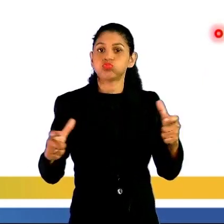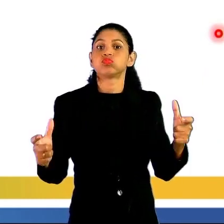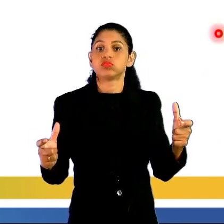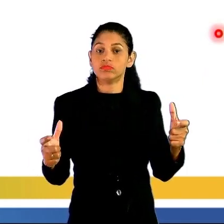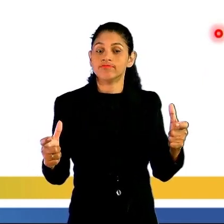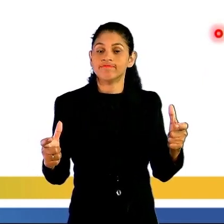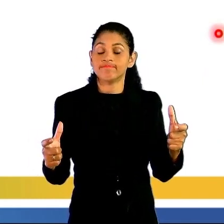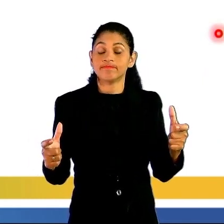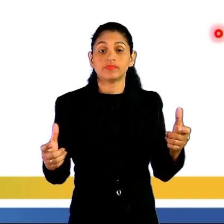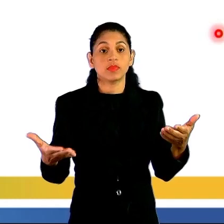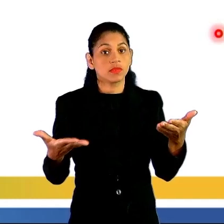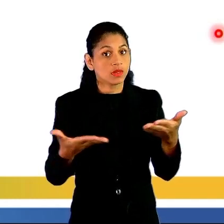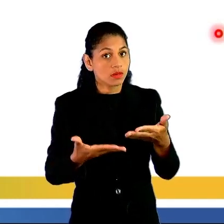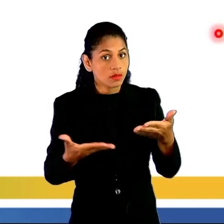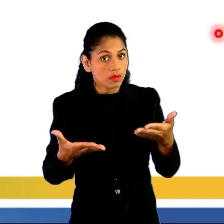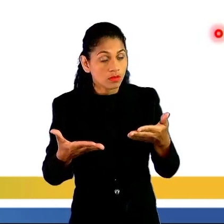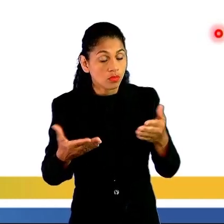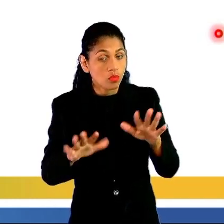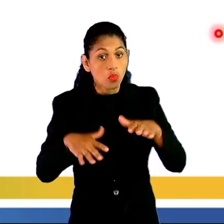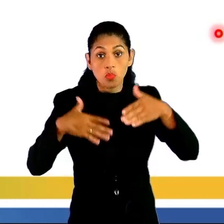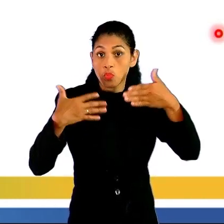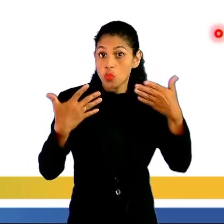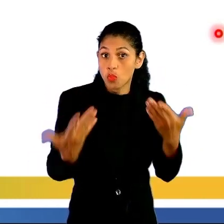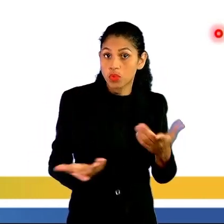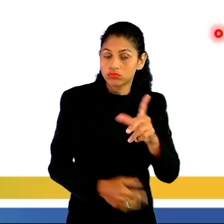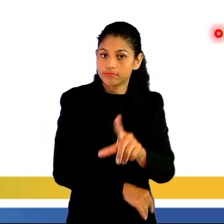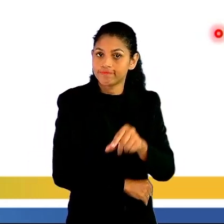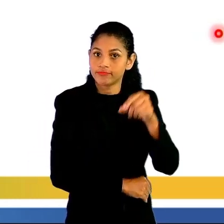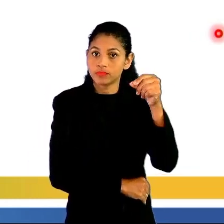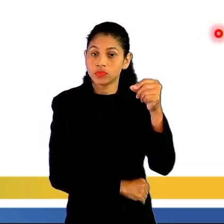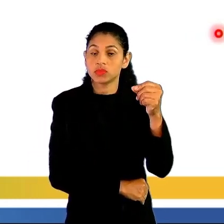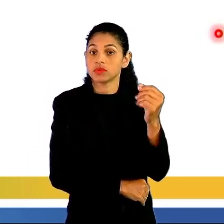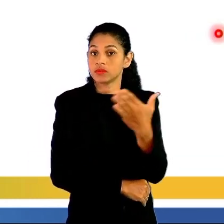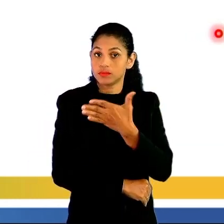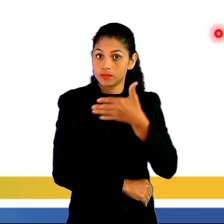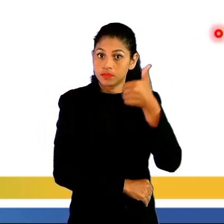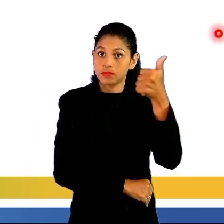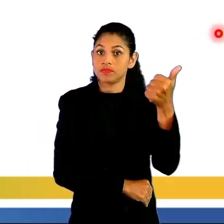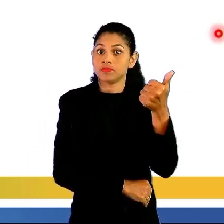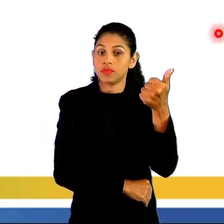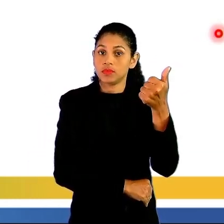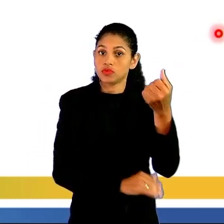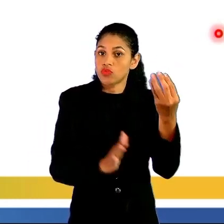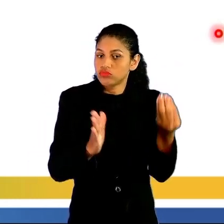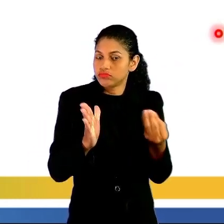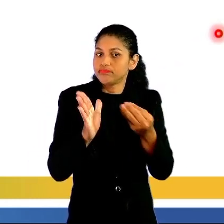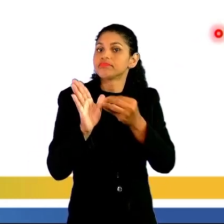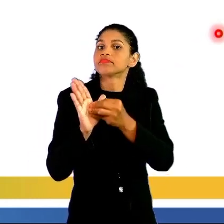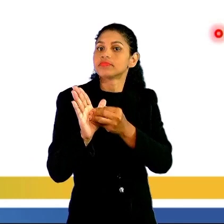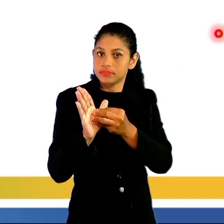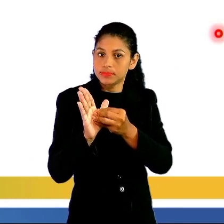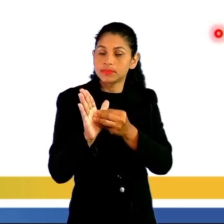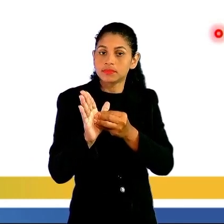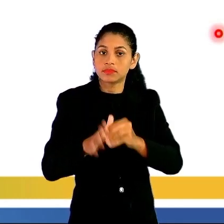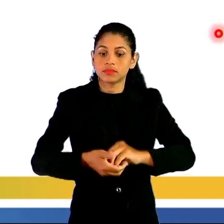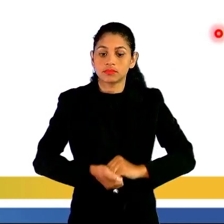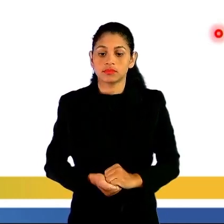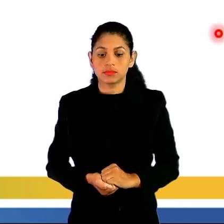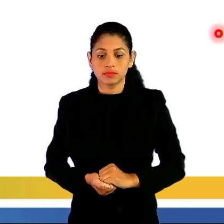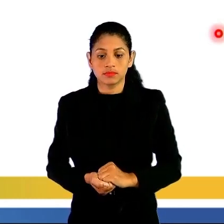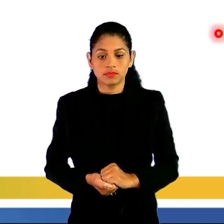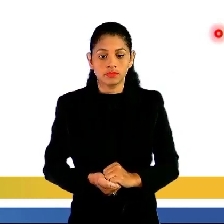Agora nós vamos ver qual alternativa se encaixa melhor para essa questão. Vamos lá.